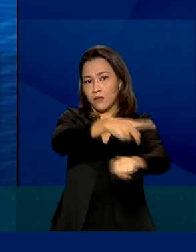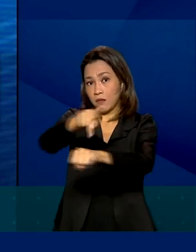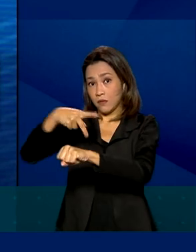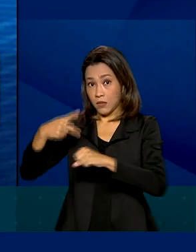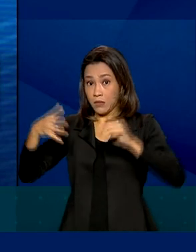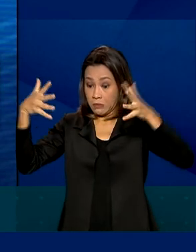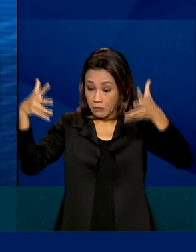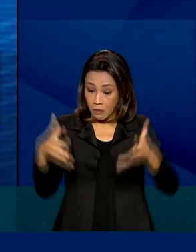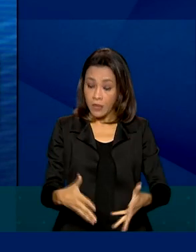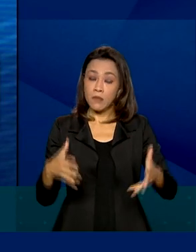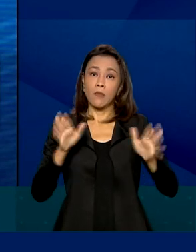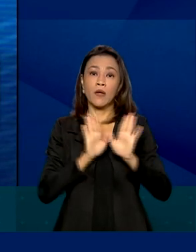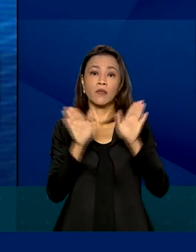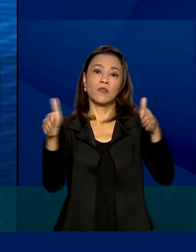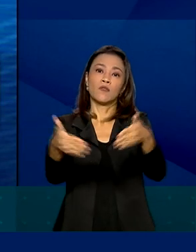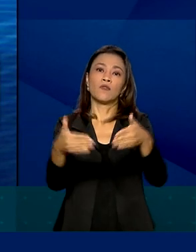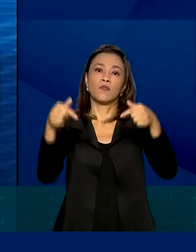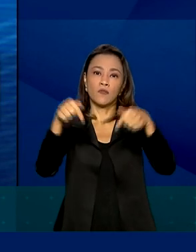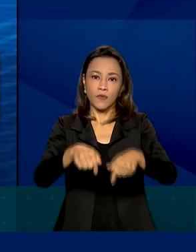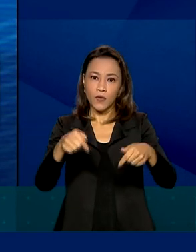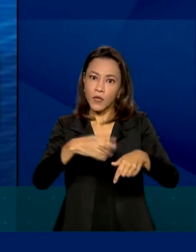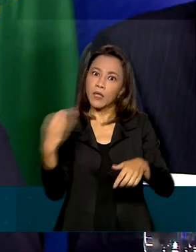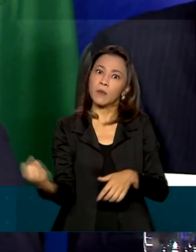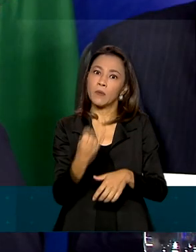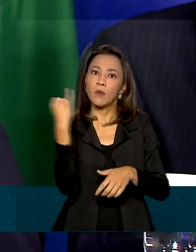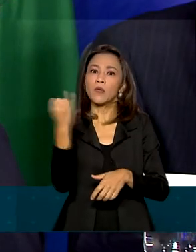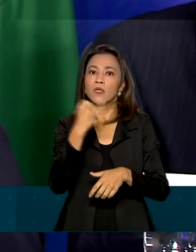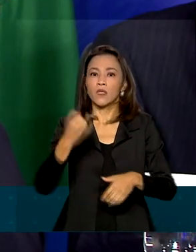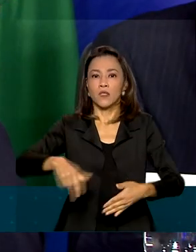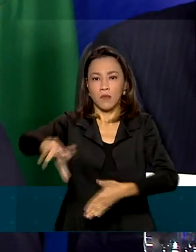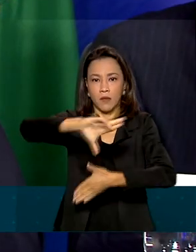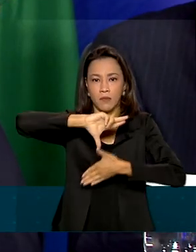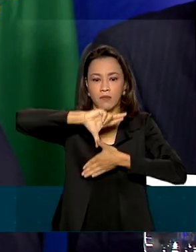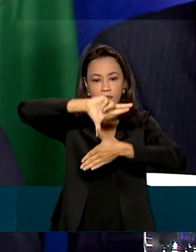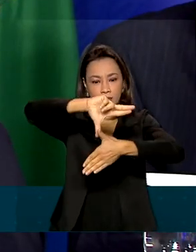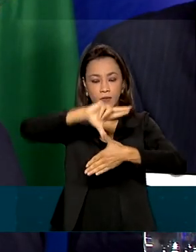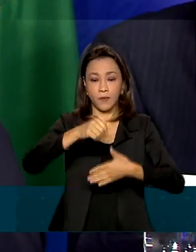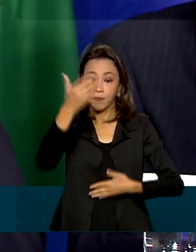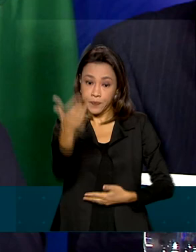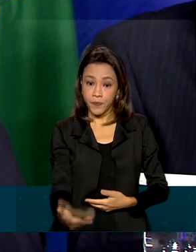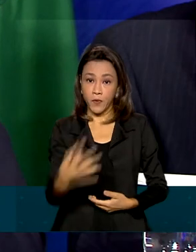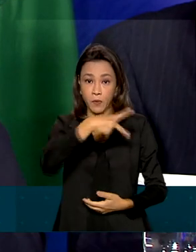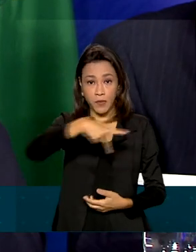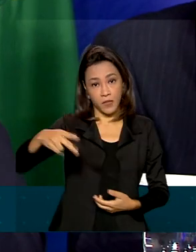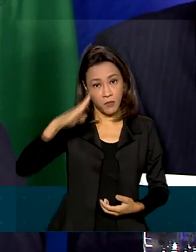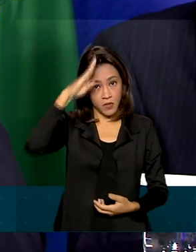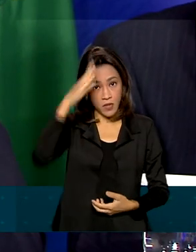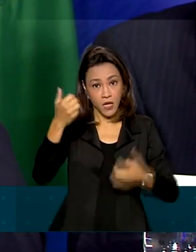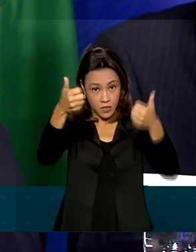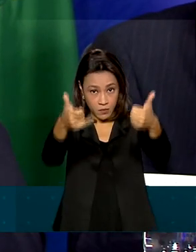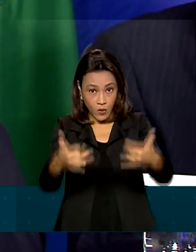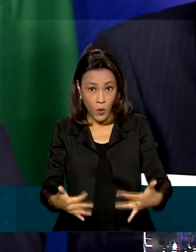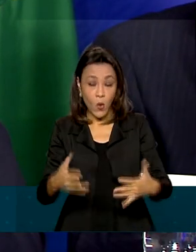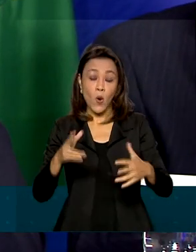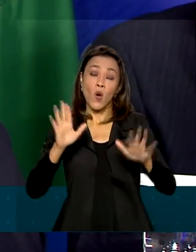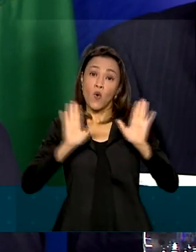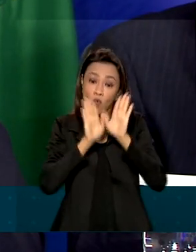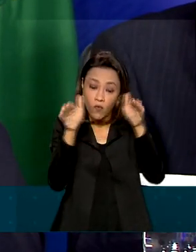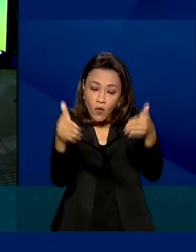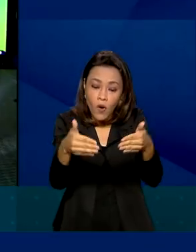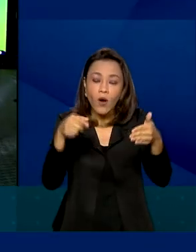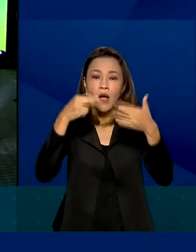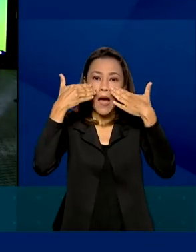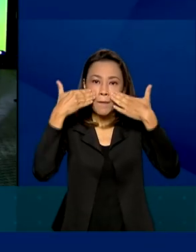evento de investimentos estrangeiros na América Latina. O presidente Jair Bolsonaro destacou que, com o Fórum, devem ser